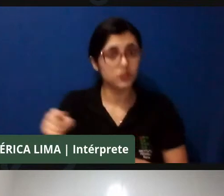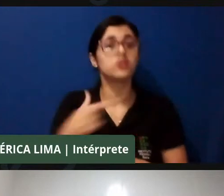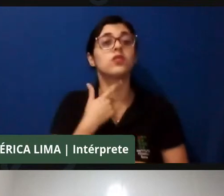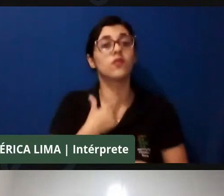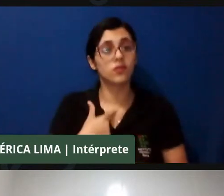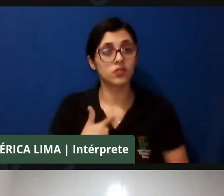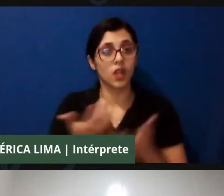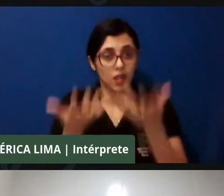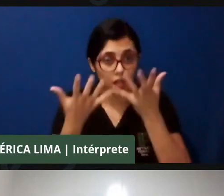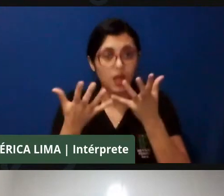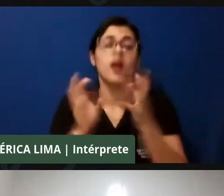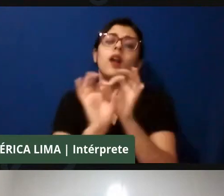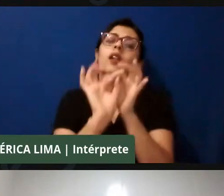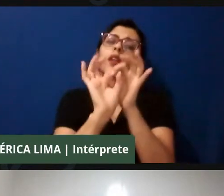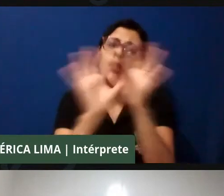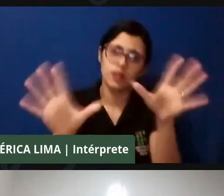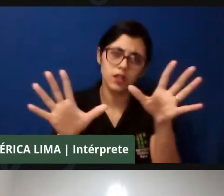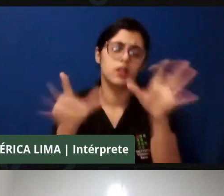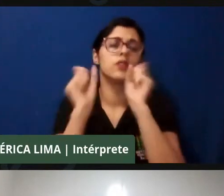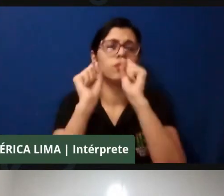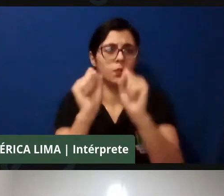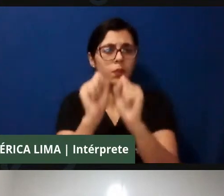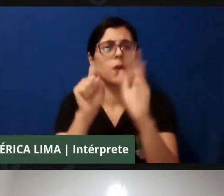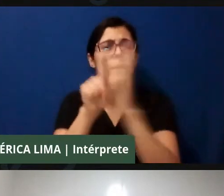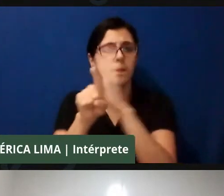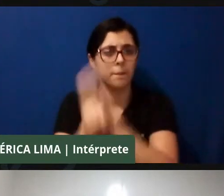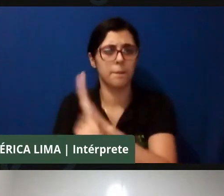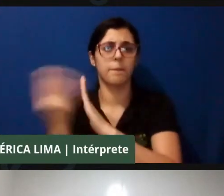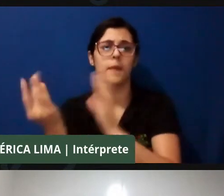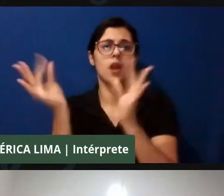passar para os palestrantes, para a Valéria,